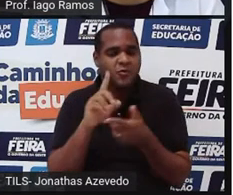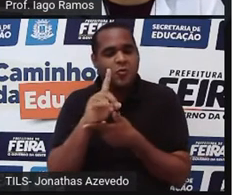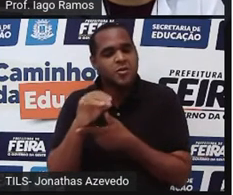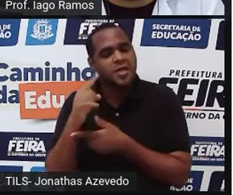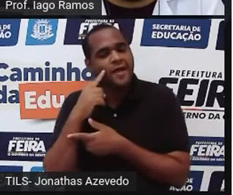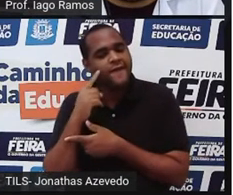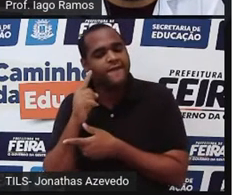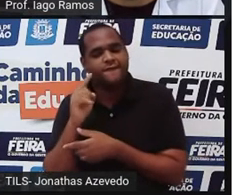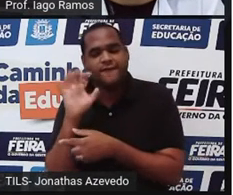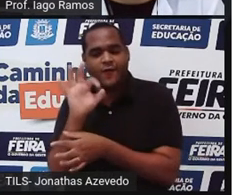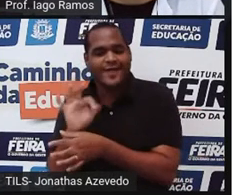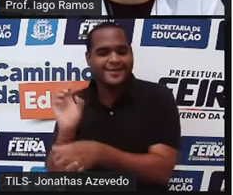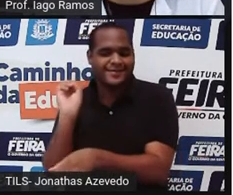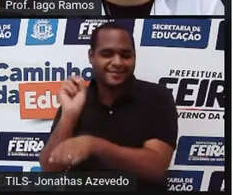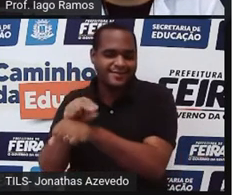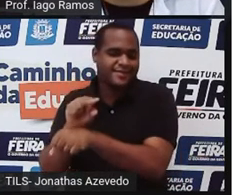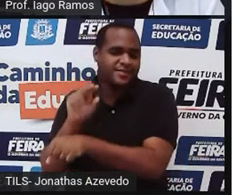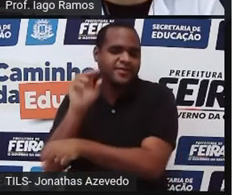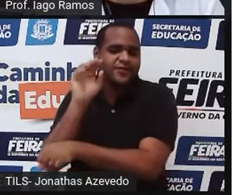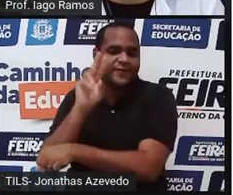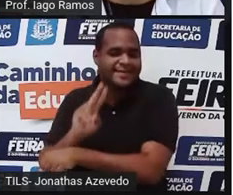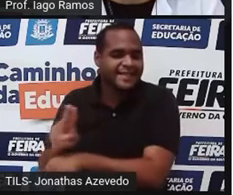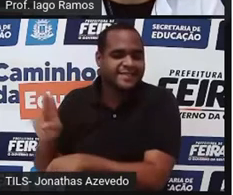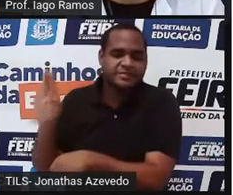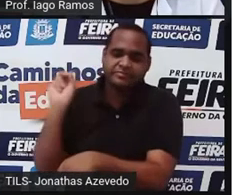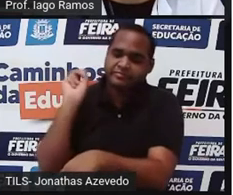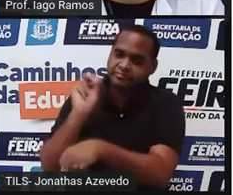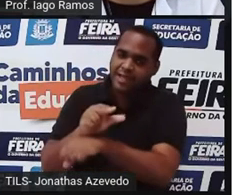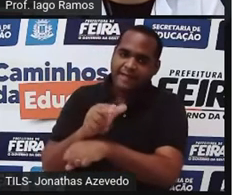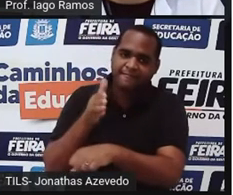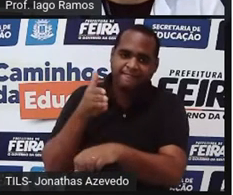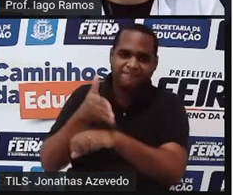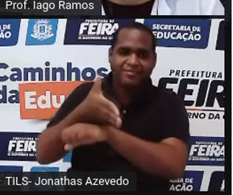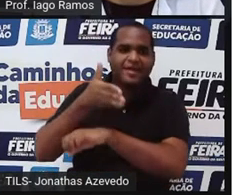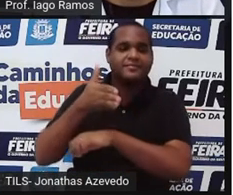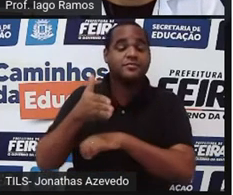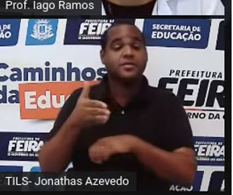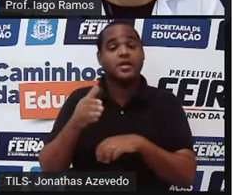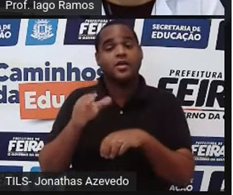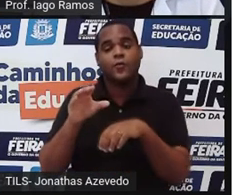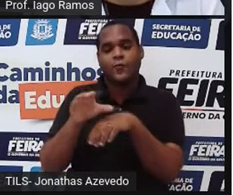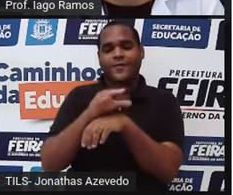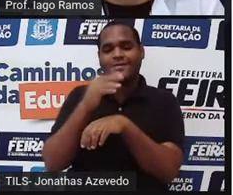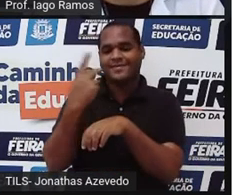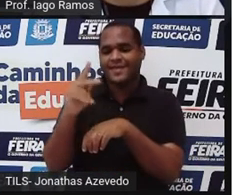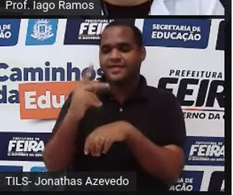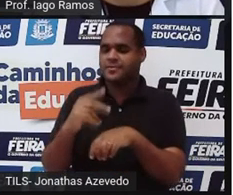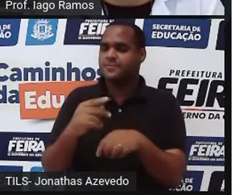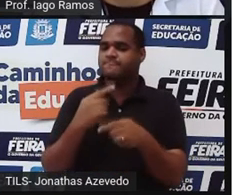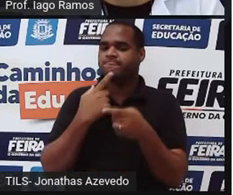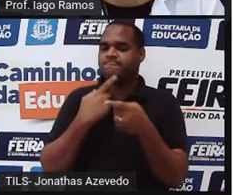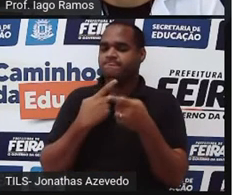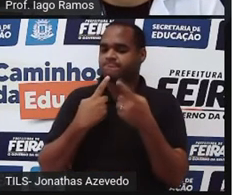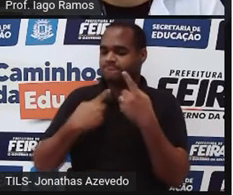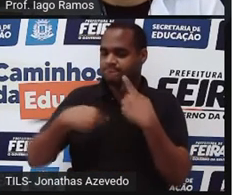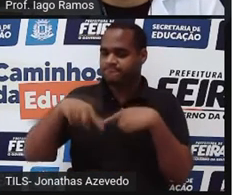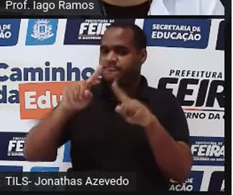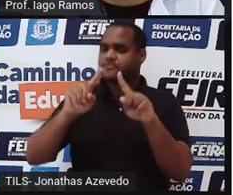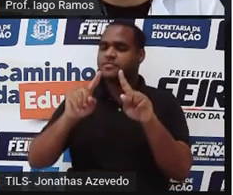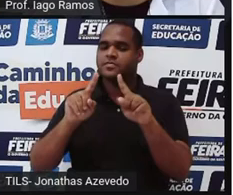ingressar em uma faculdade, em uma universidade, né? para cursar lá o seu curso de ensino superior